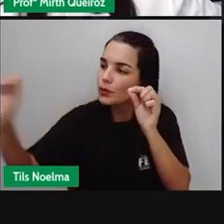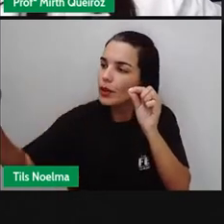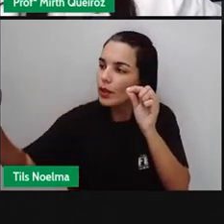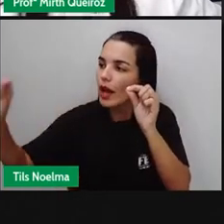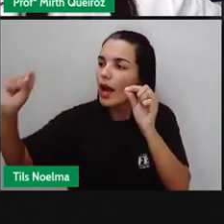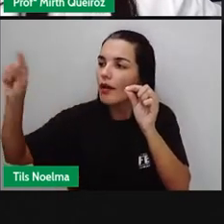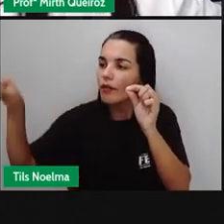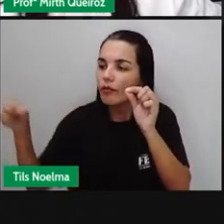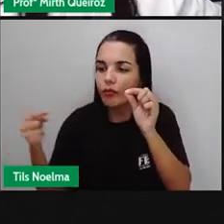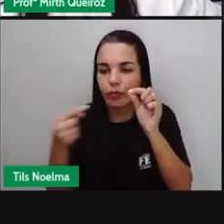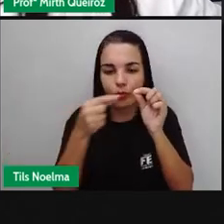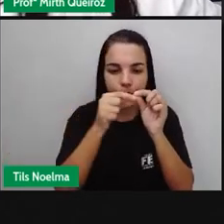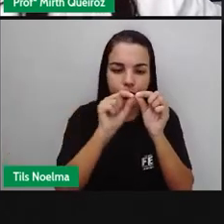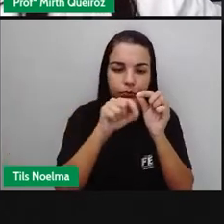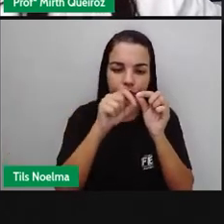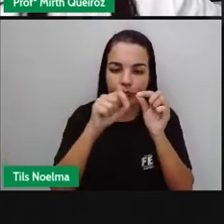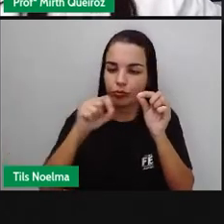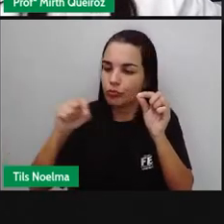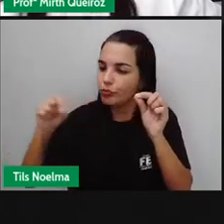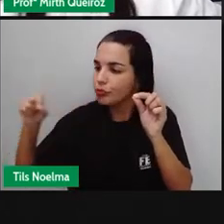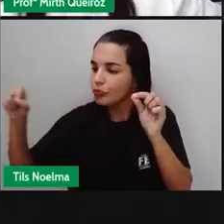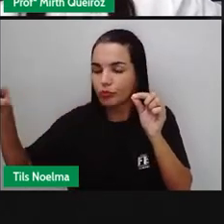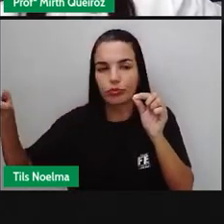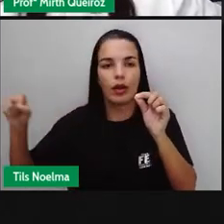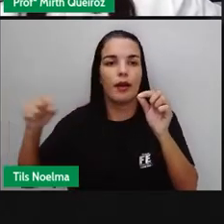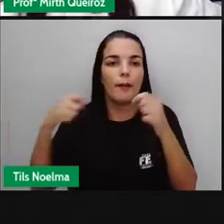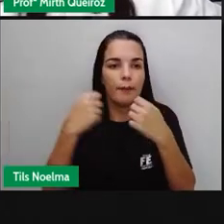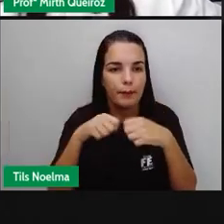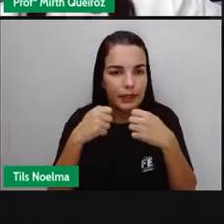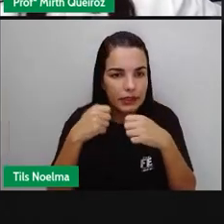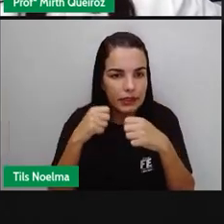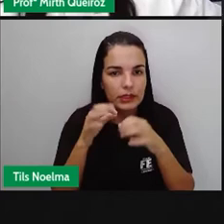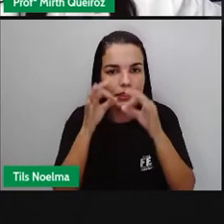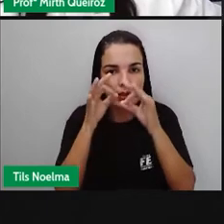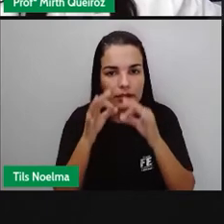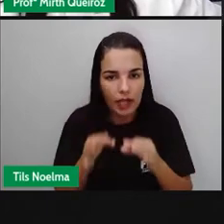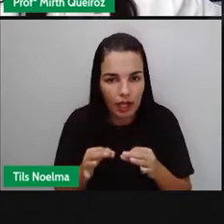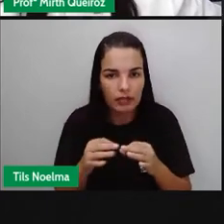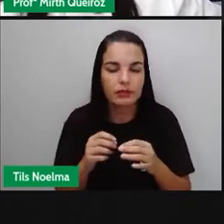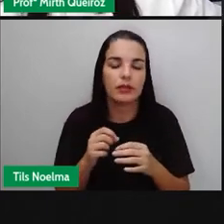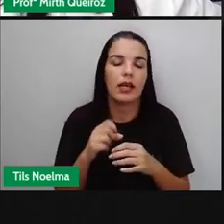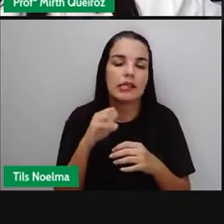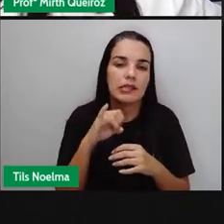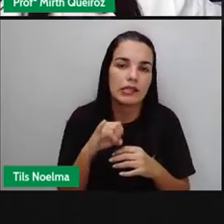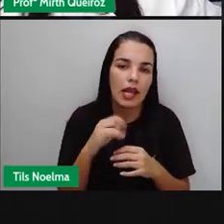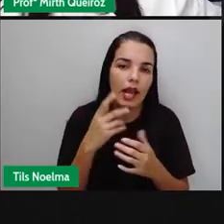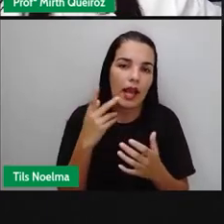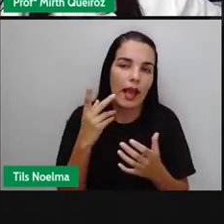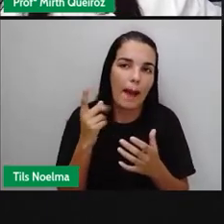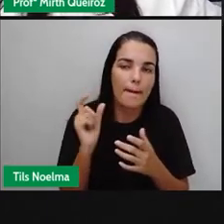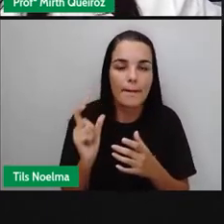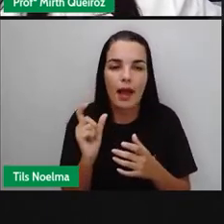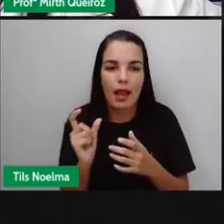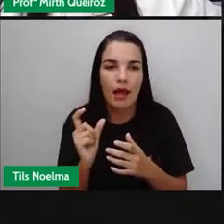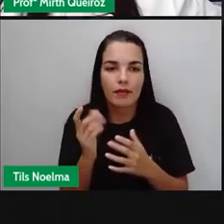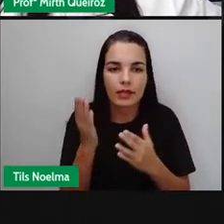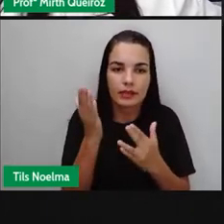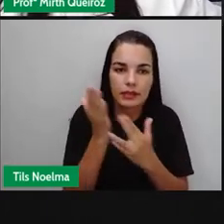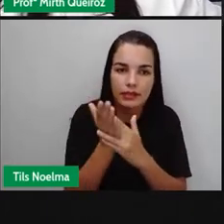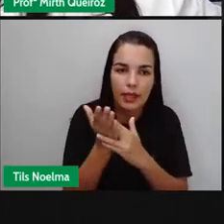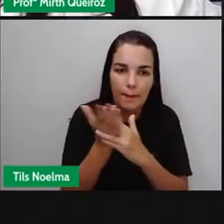caso não caiba ali, caiba ali, aí você deve colocar o tracinho e continuar